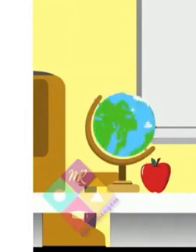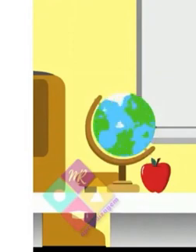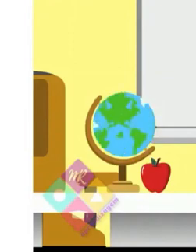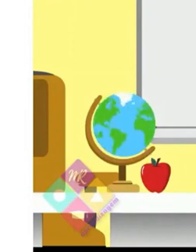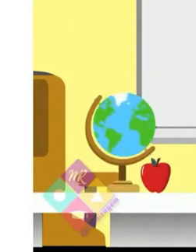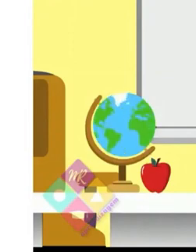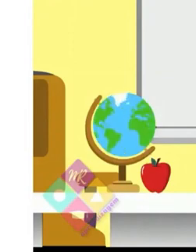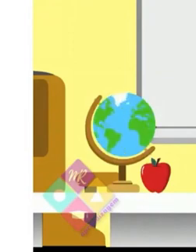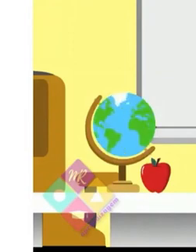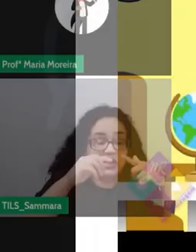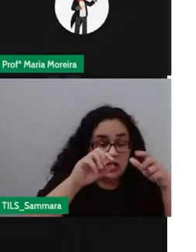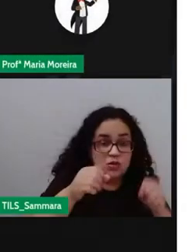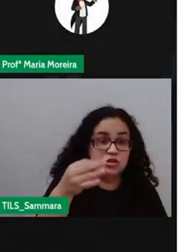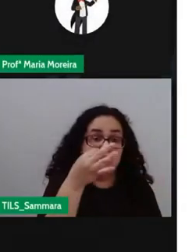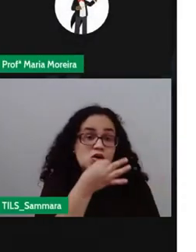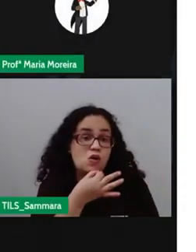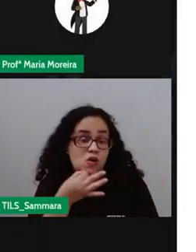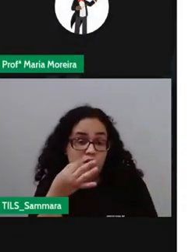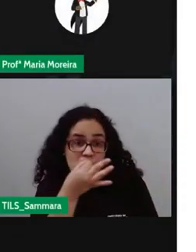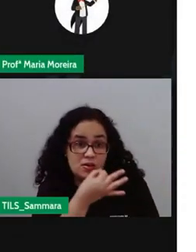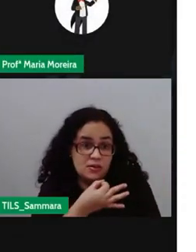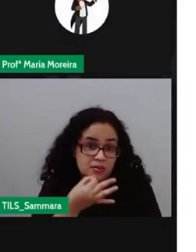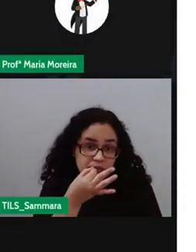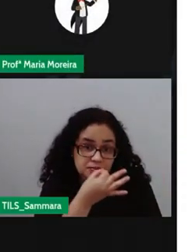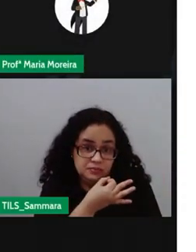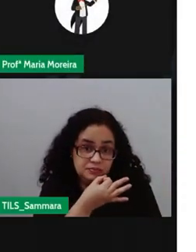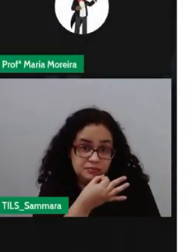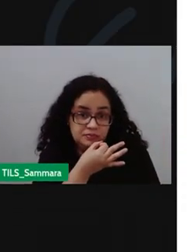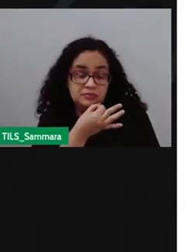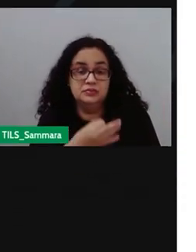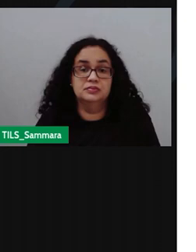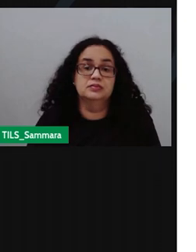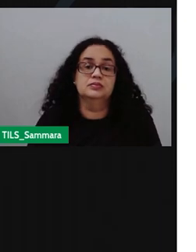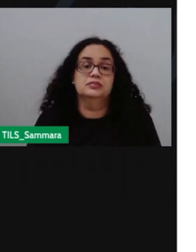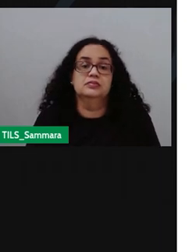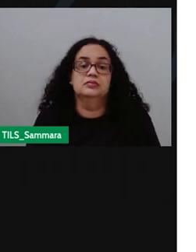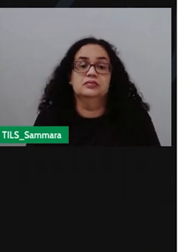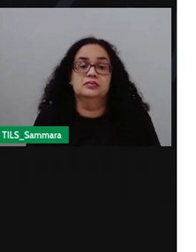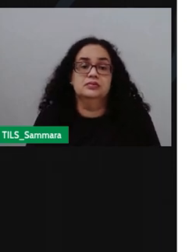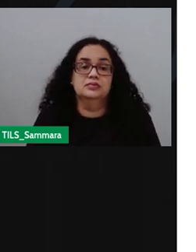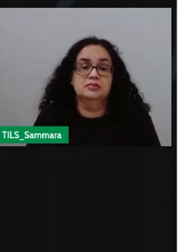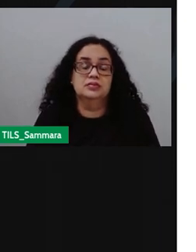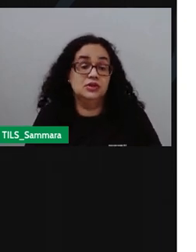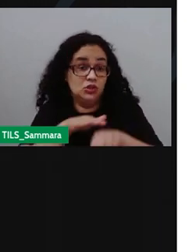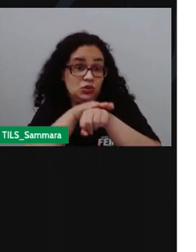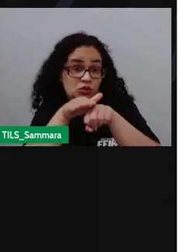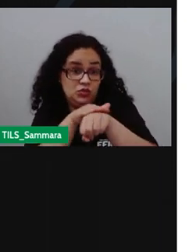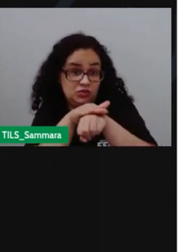linguagem dialógica e oral, ou seja, um diálogo, uma conversa.